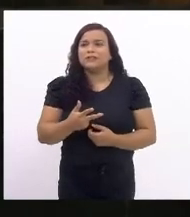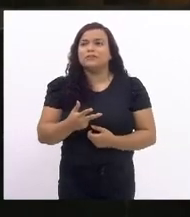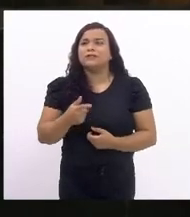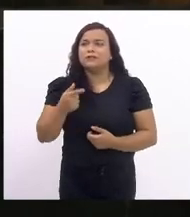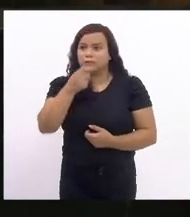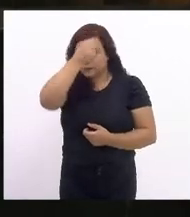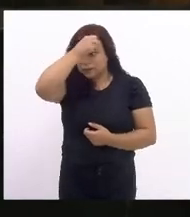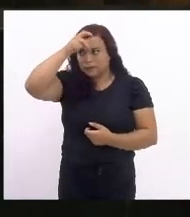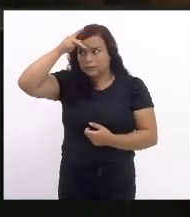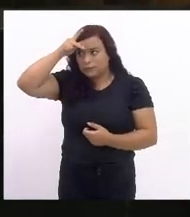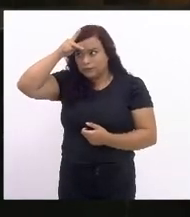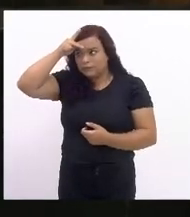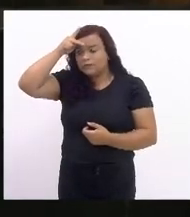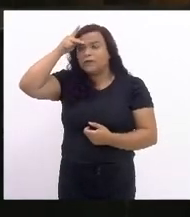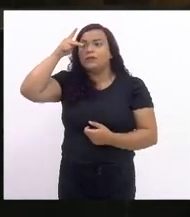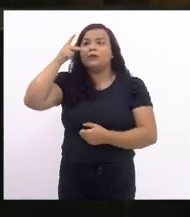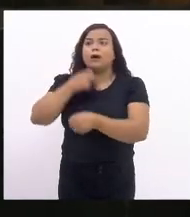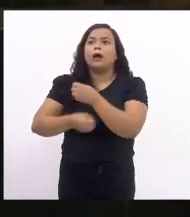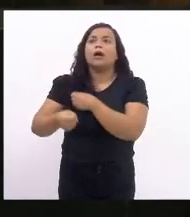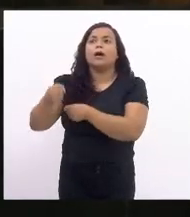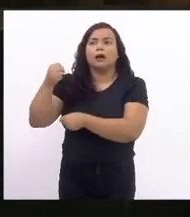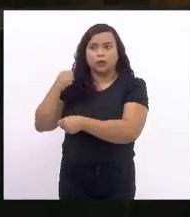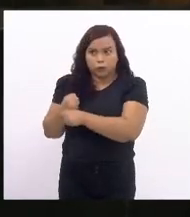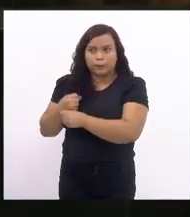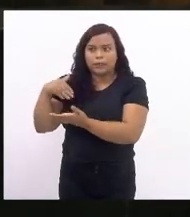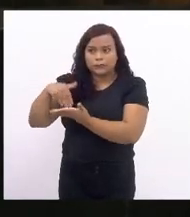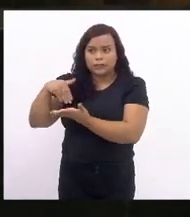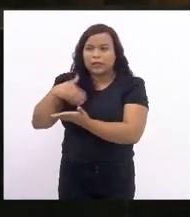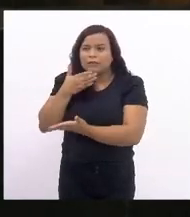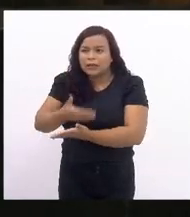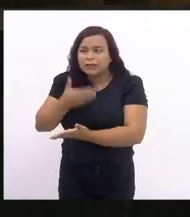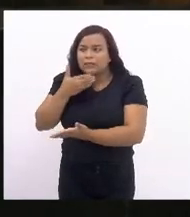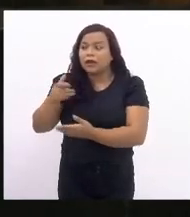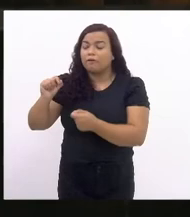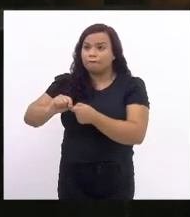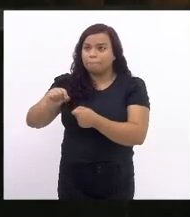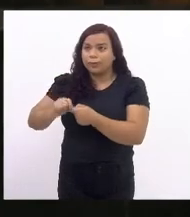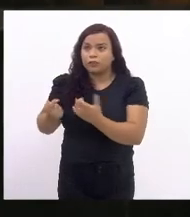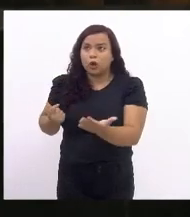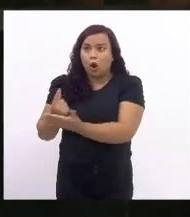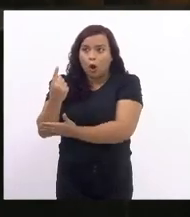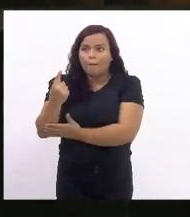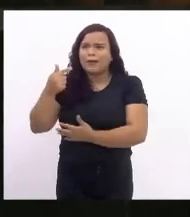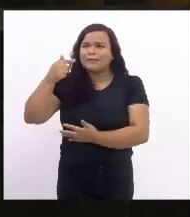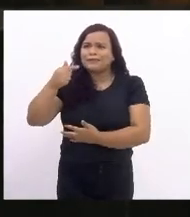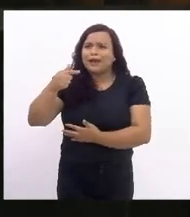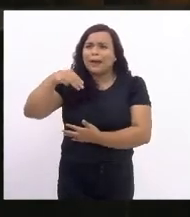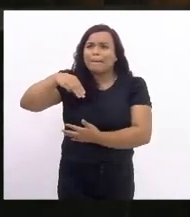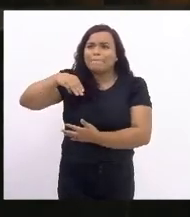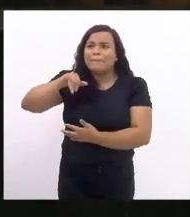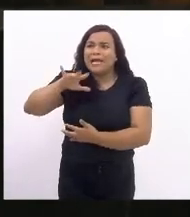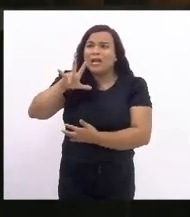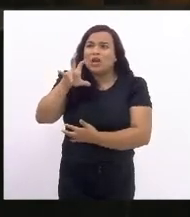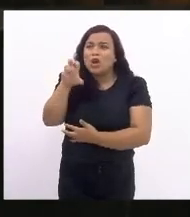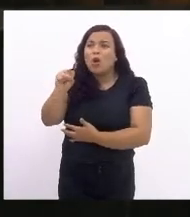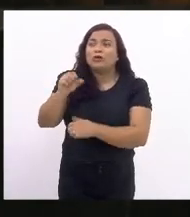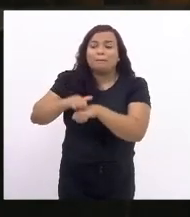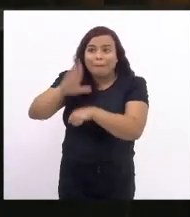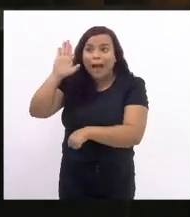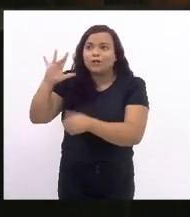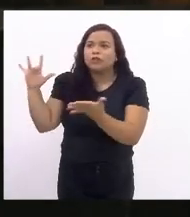Glauco Kaiser, ele fez uma compra de mais de 7 milhões em tablets.